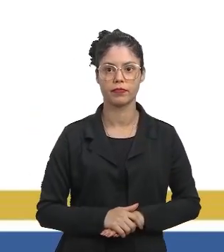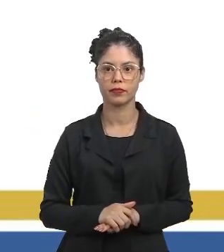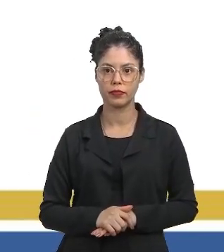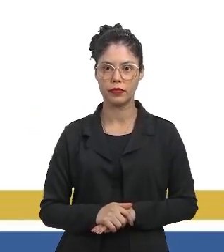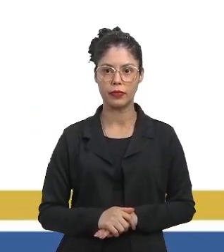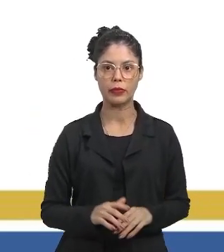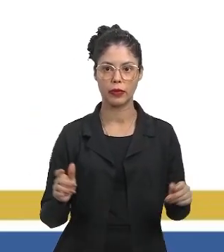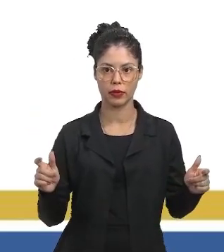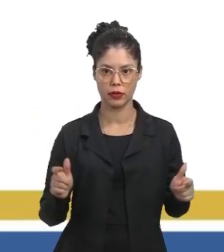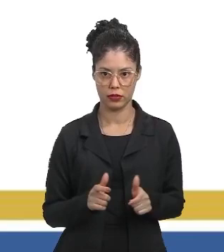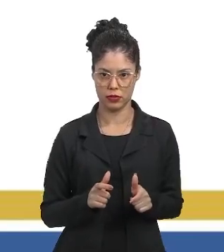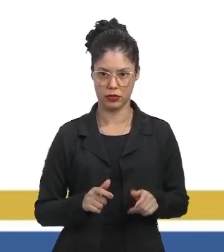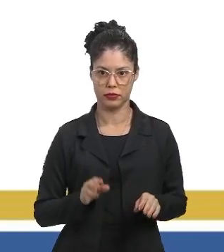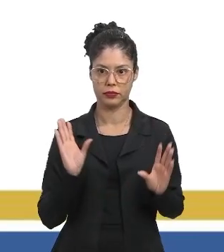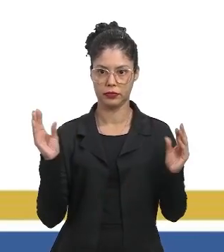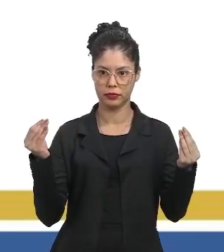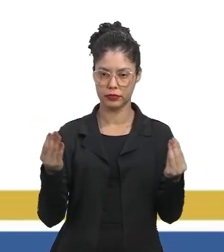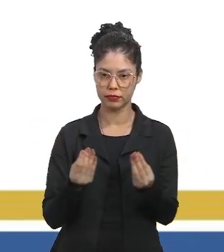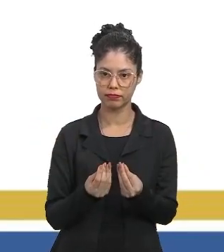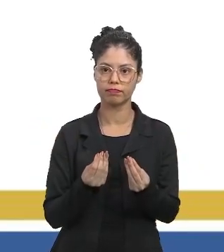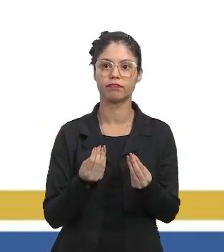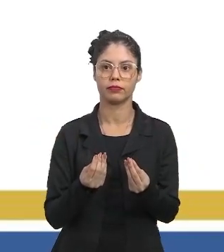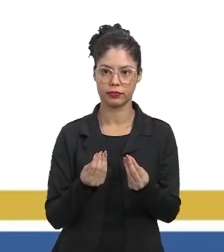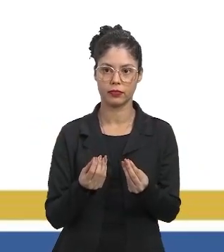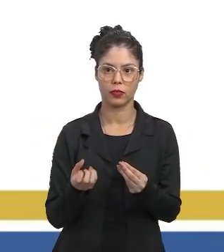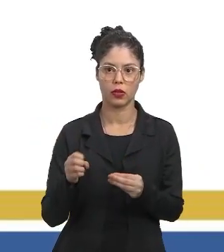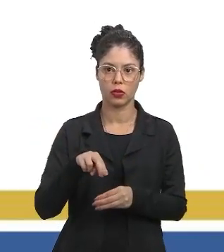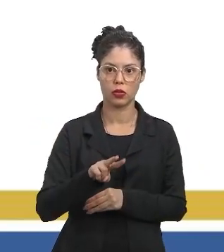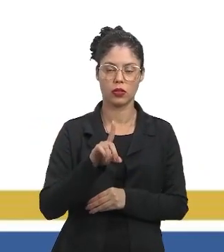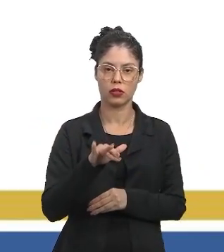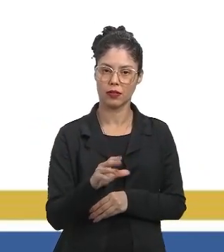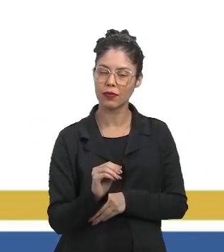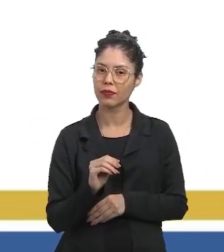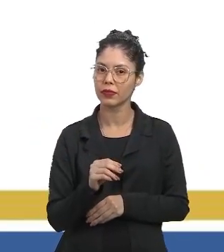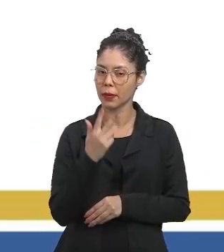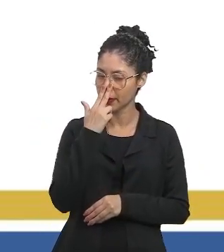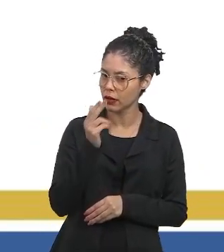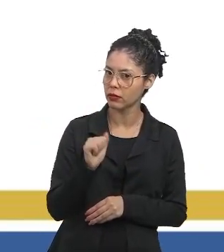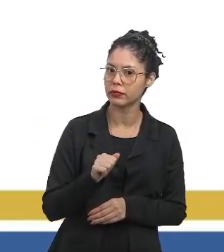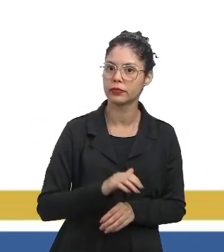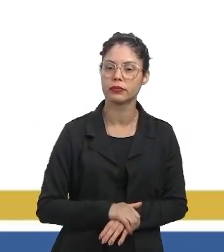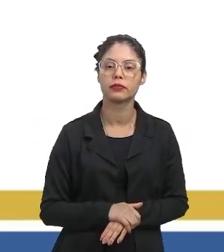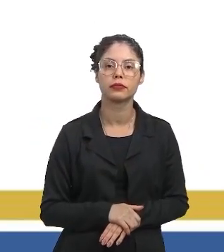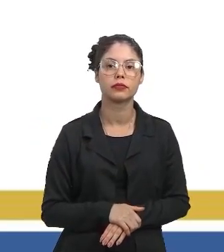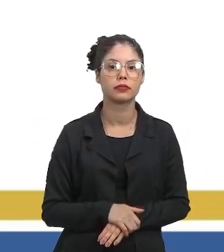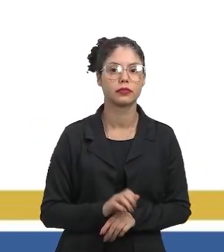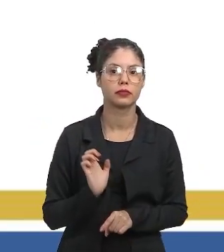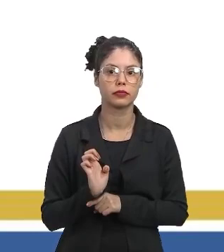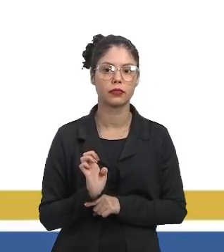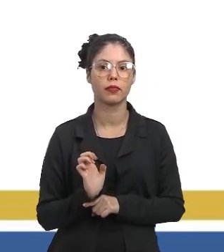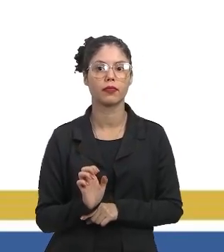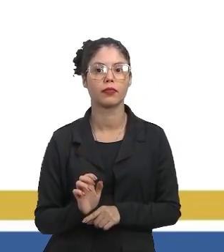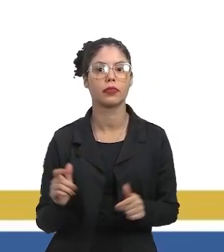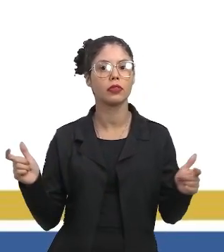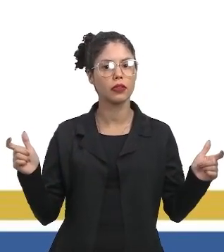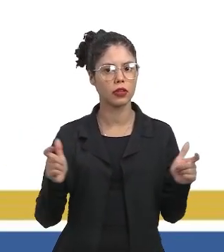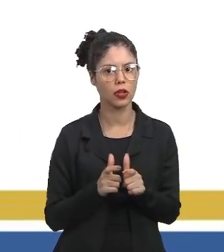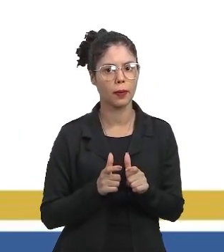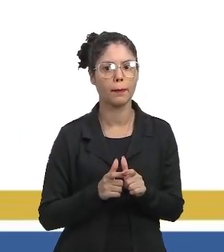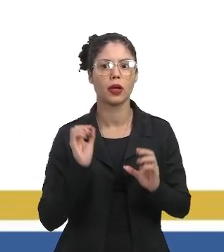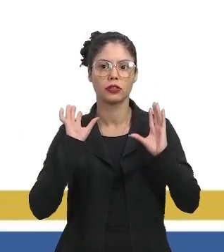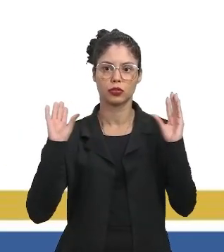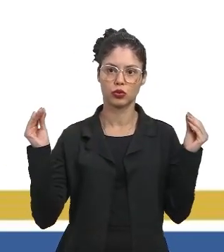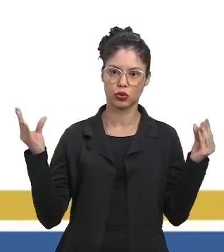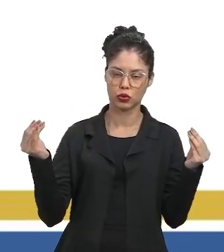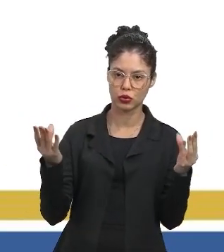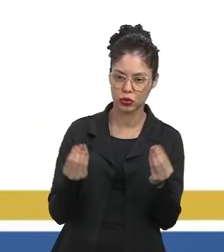Então, vai reduzir por essas substâncias que também são nocivas para as abelhas? Aparentemente, sim. Vamos ver a letra E. Reduzir,